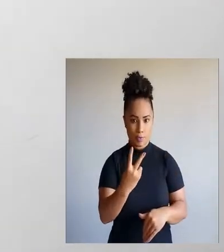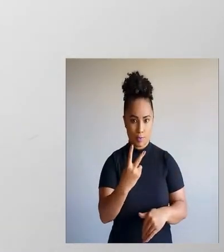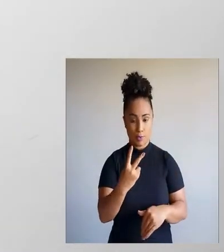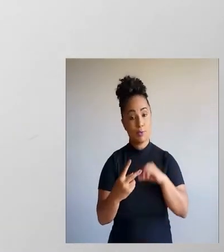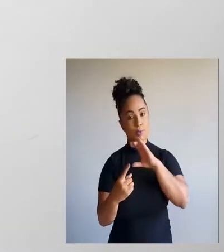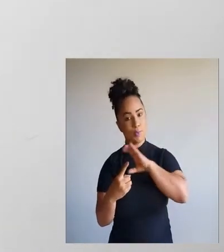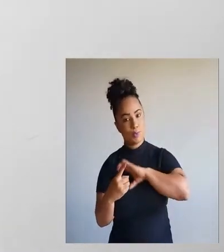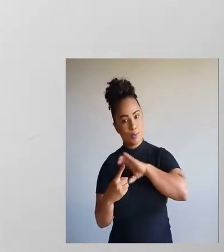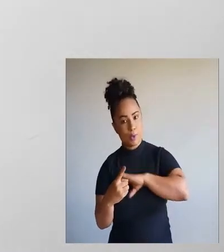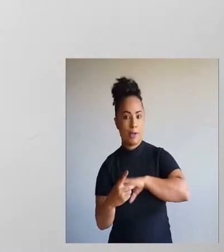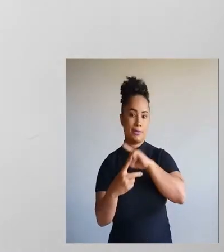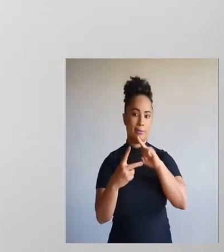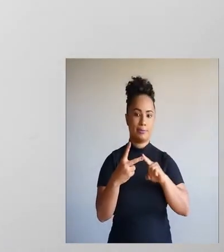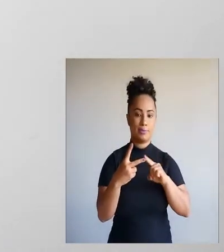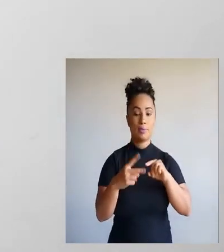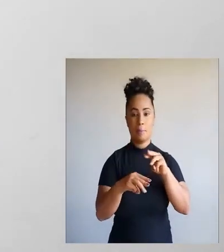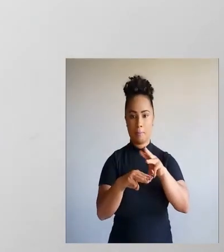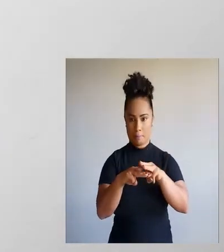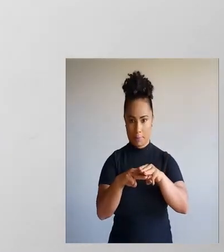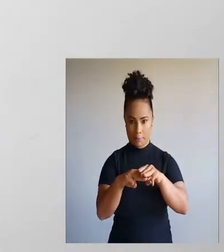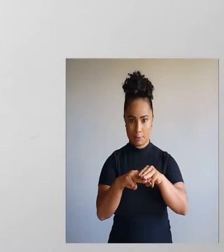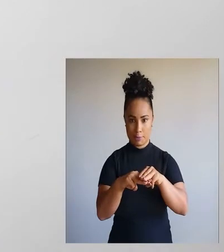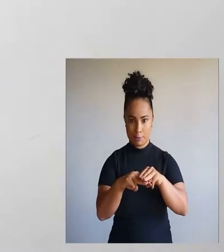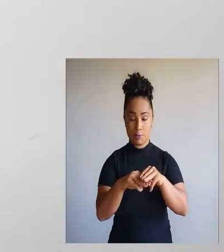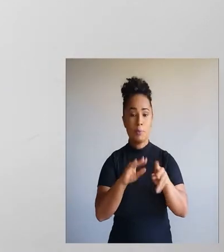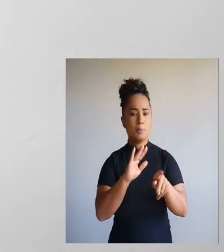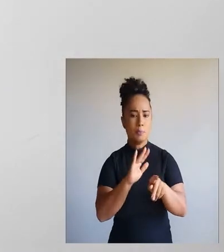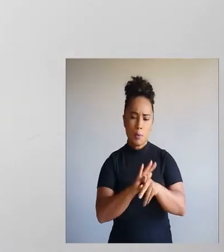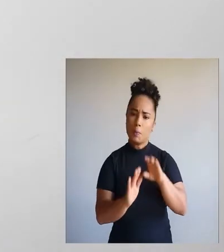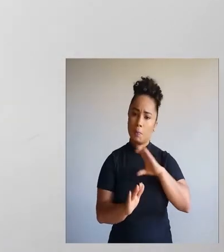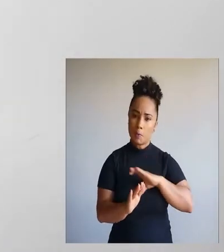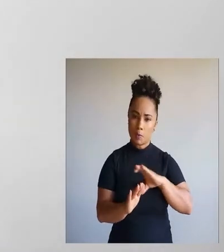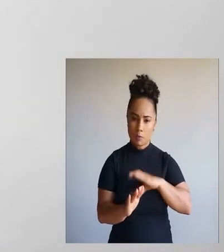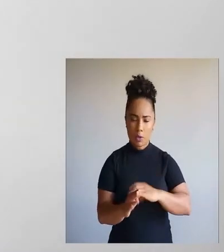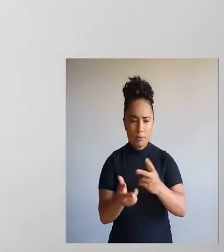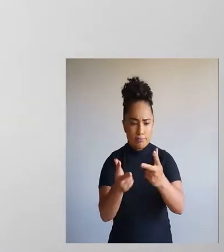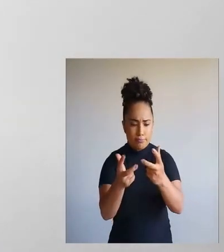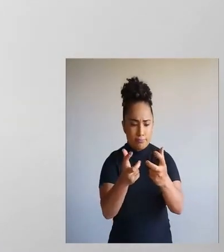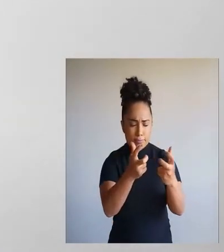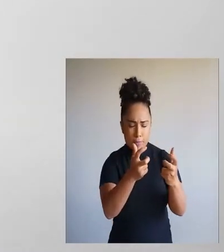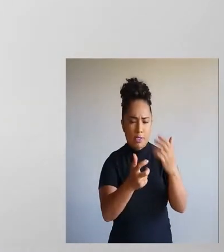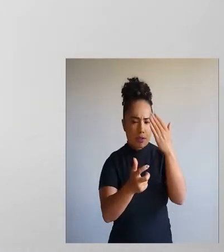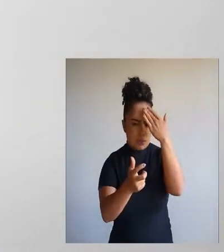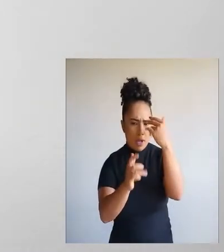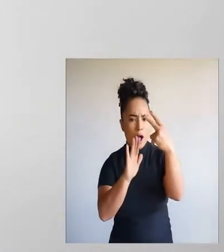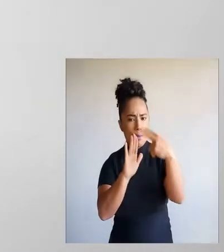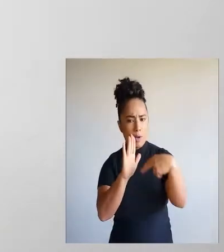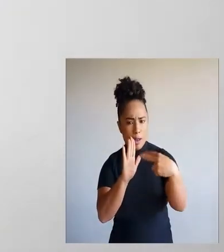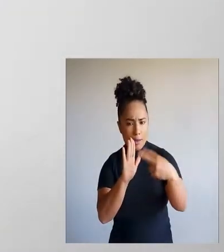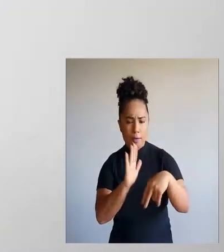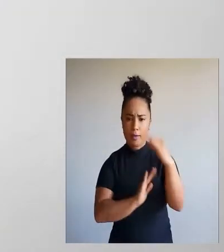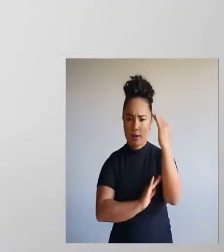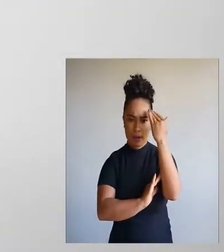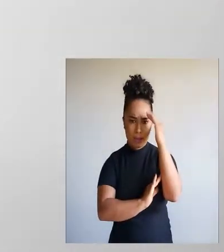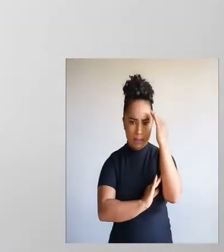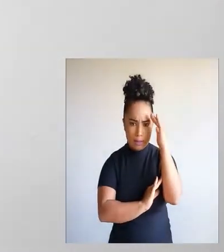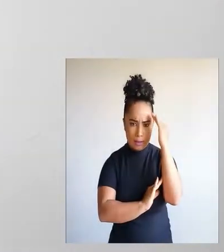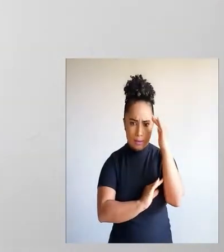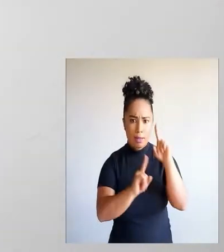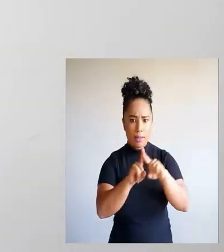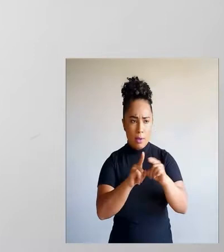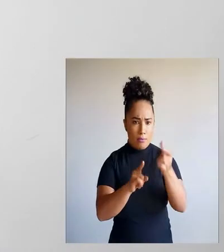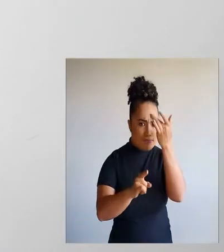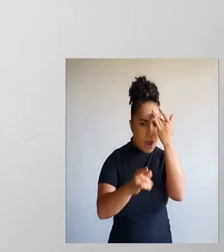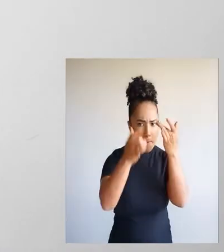português e matemática. E na de língua portuguesa é medida a capacidade de leitura, interpretação e